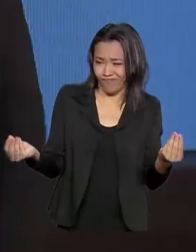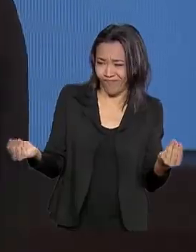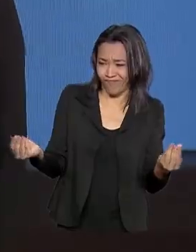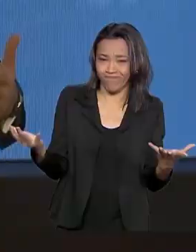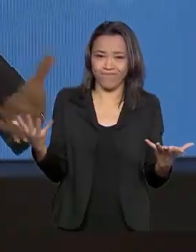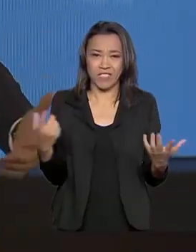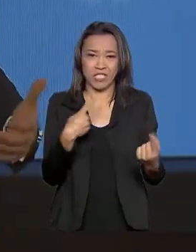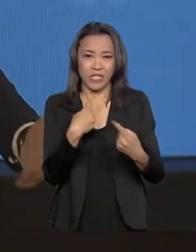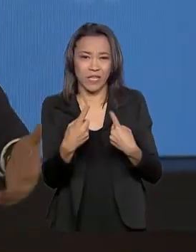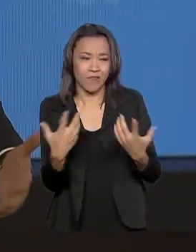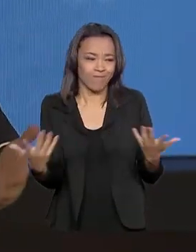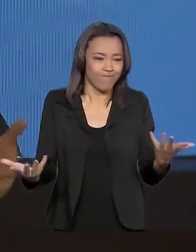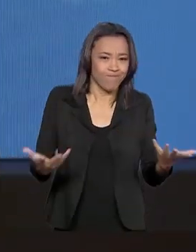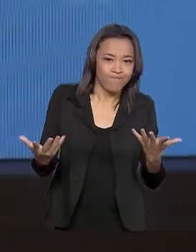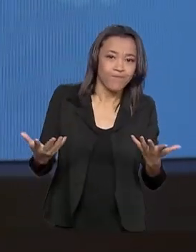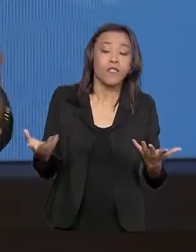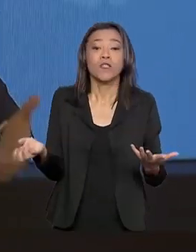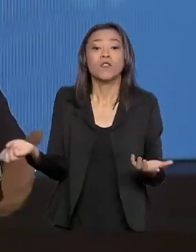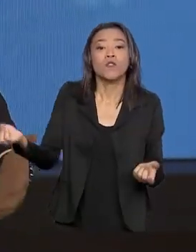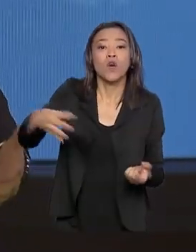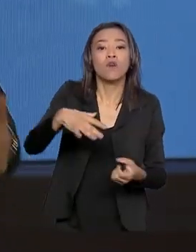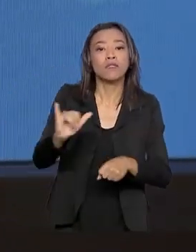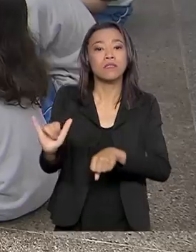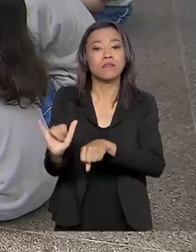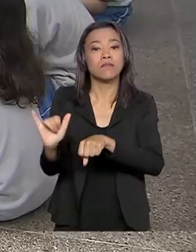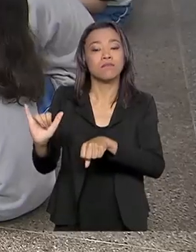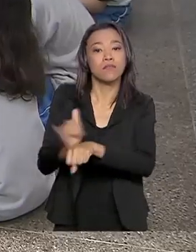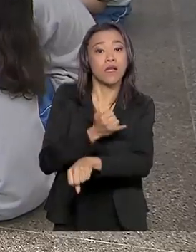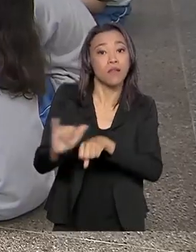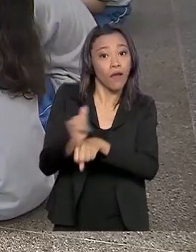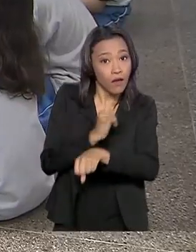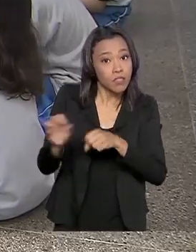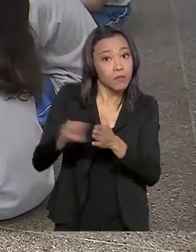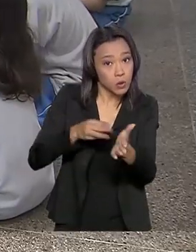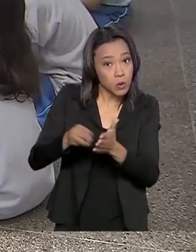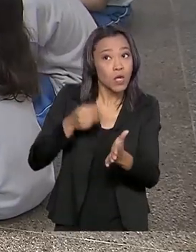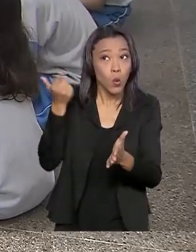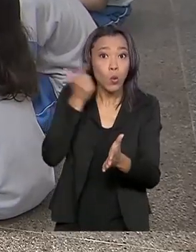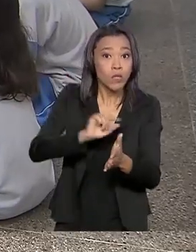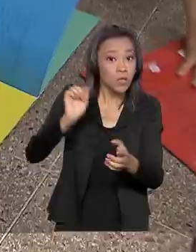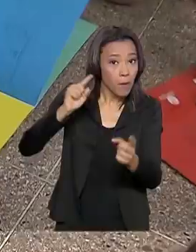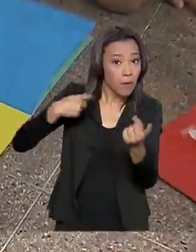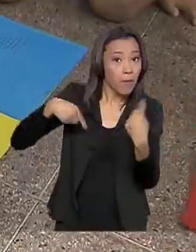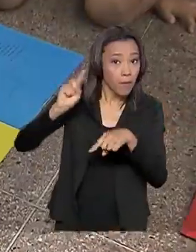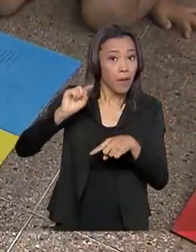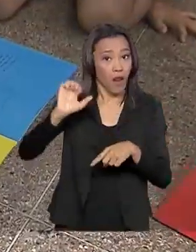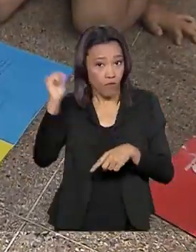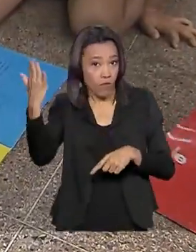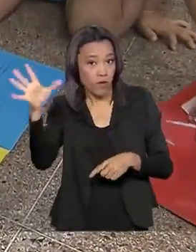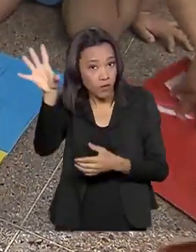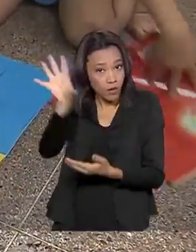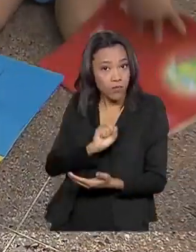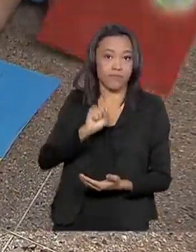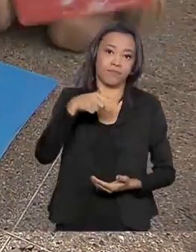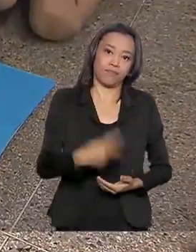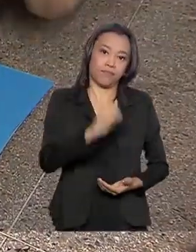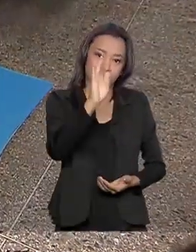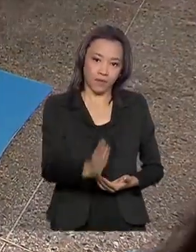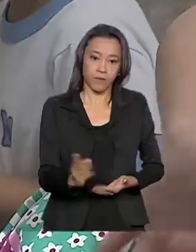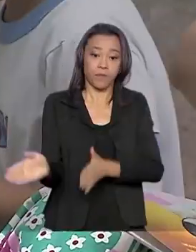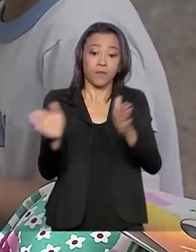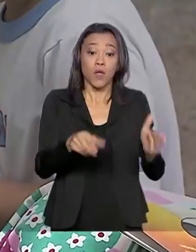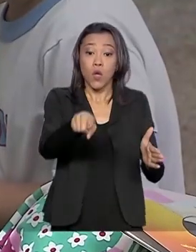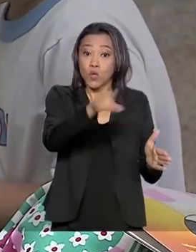impondo nada, técnicas novas que funcionaram lá fora. A formação dos gestores e professores que trabalham na alfabetização